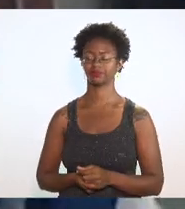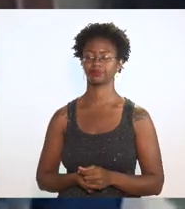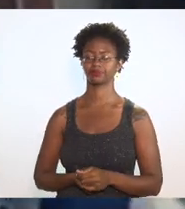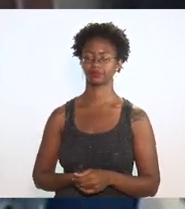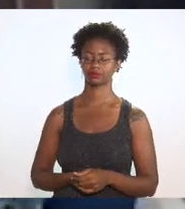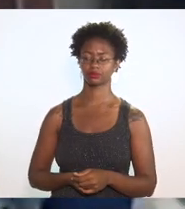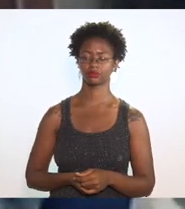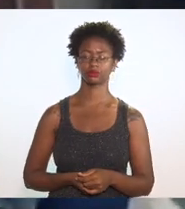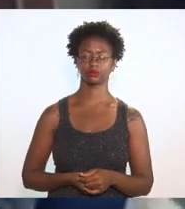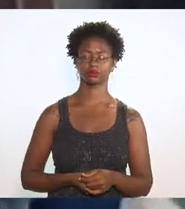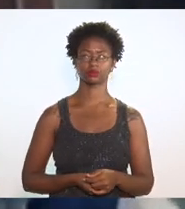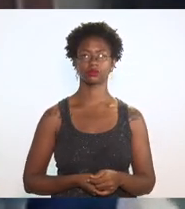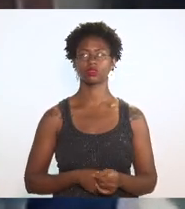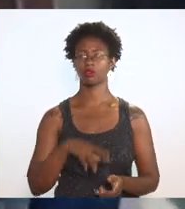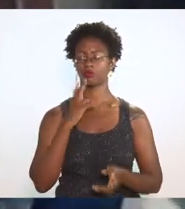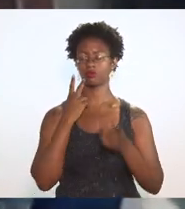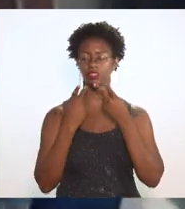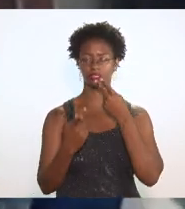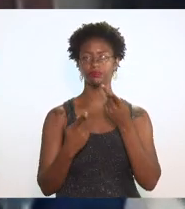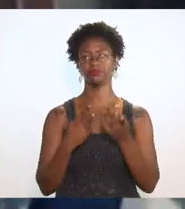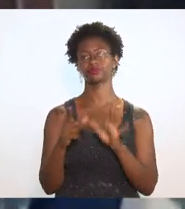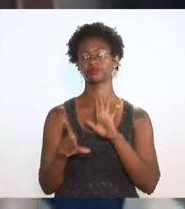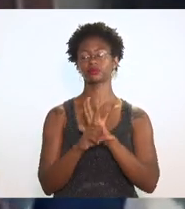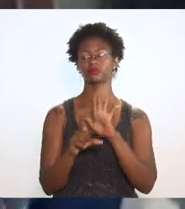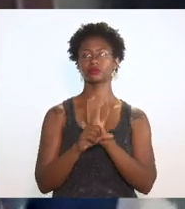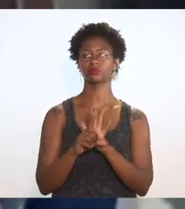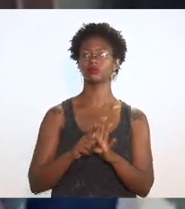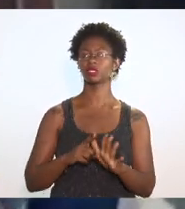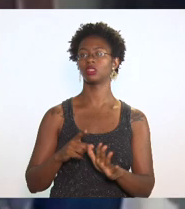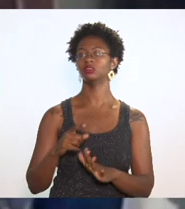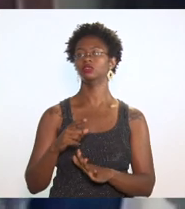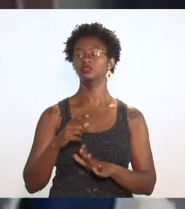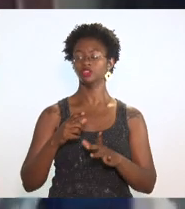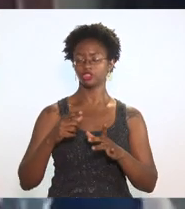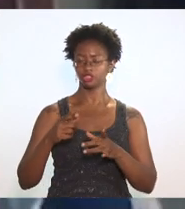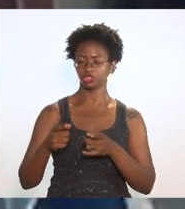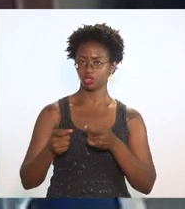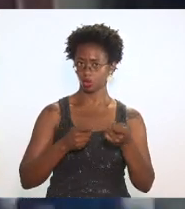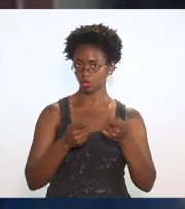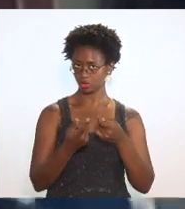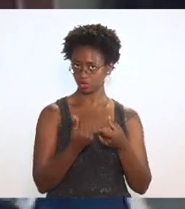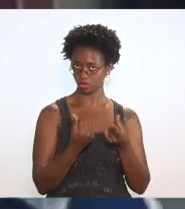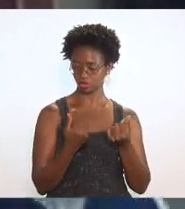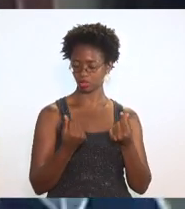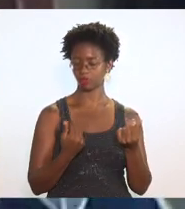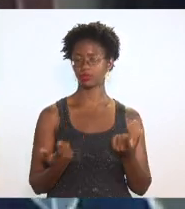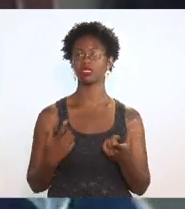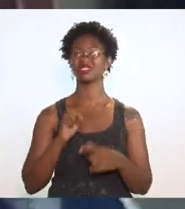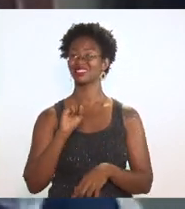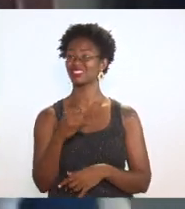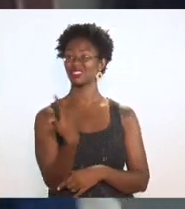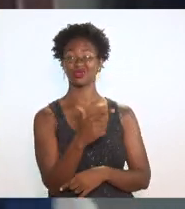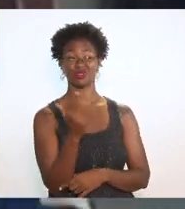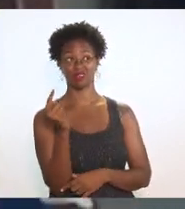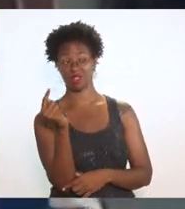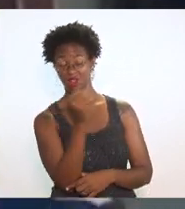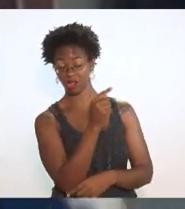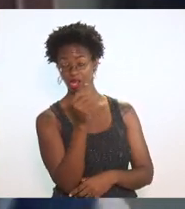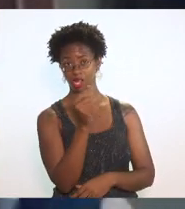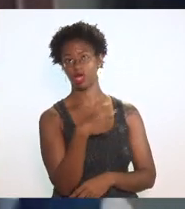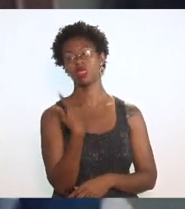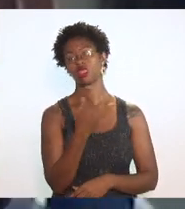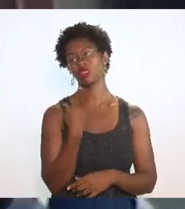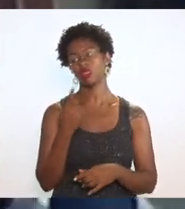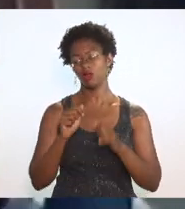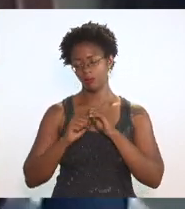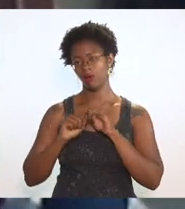na na de direitos orçamentários e digo mais e aí se não tiver lá aí a gente vai para as